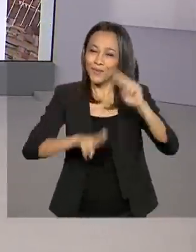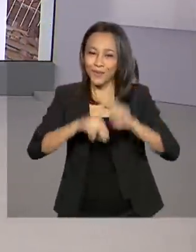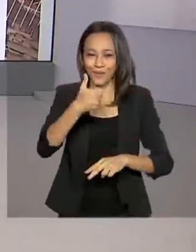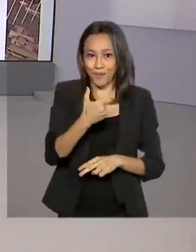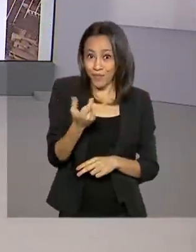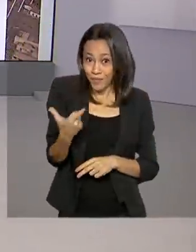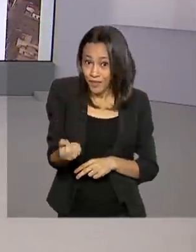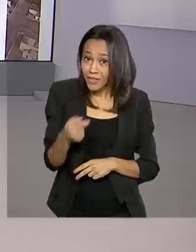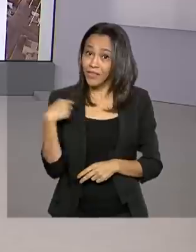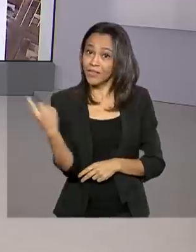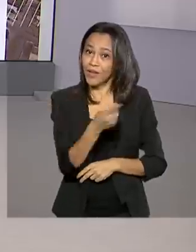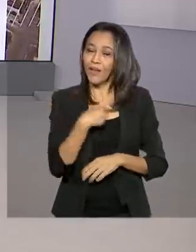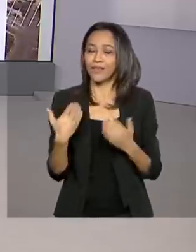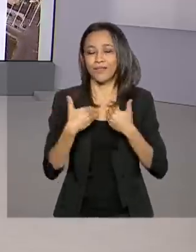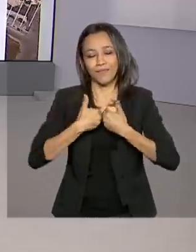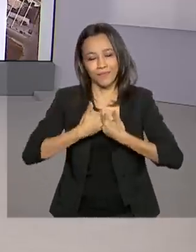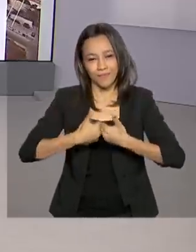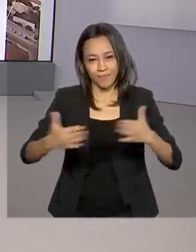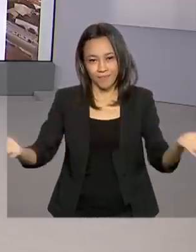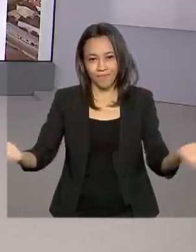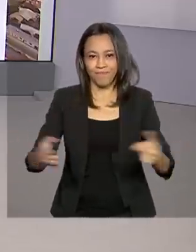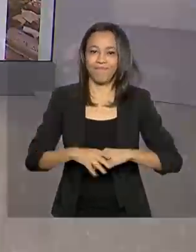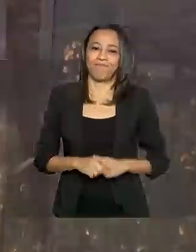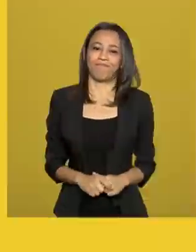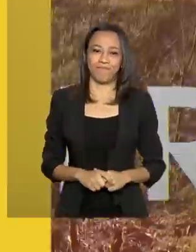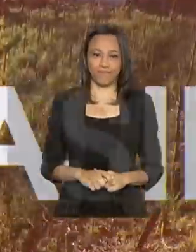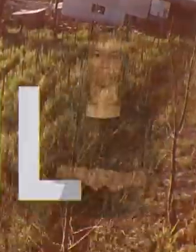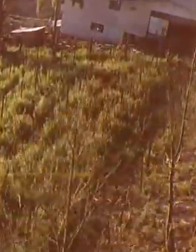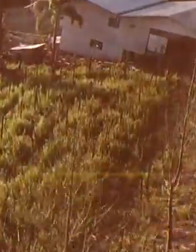2020. O Brasil em Dia começa agora.